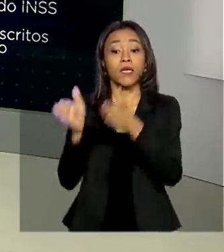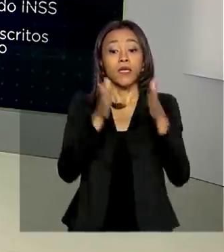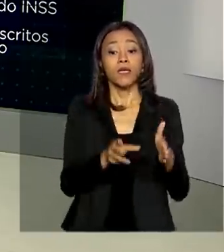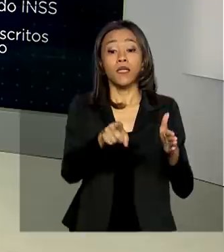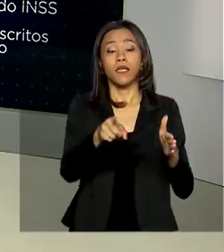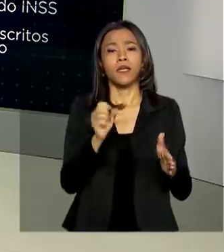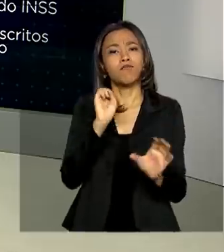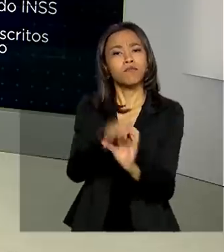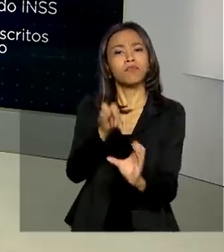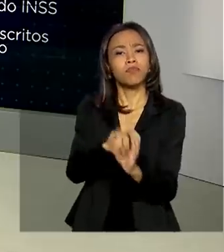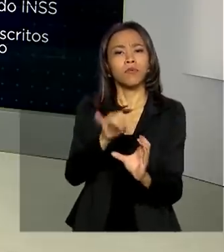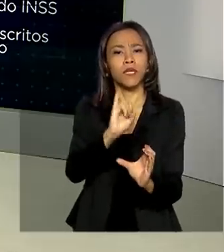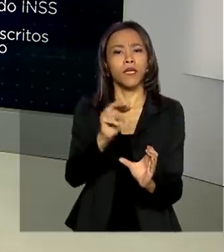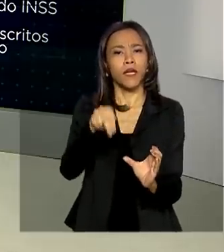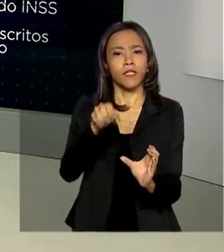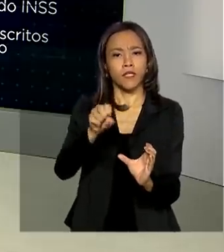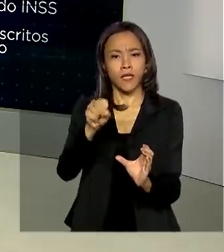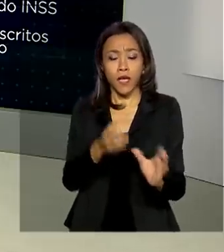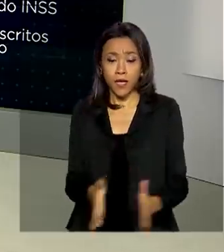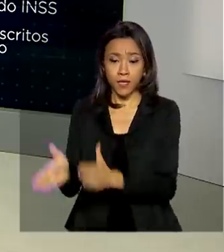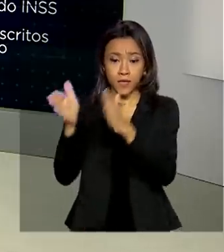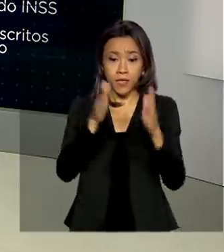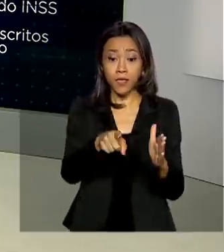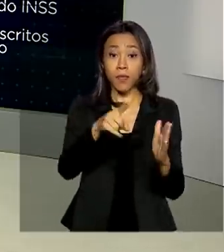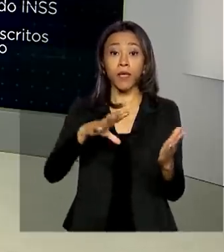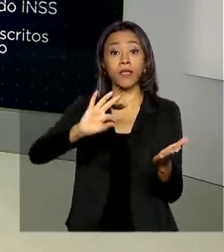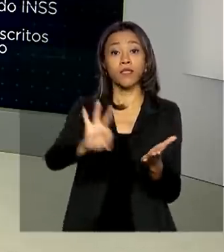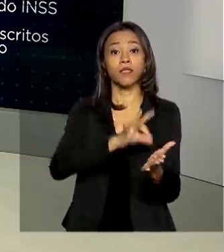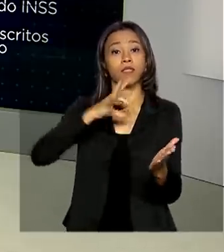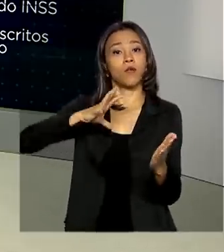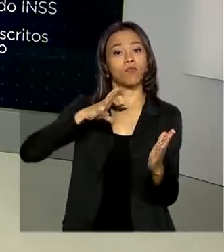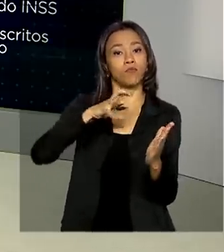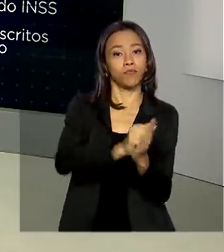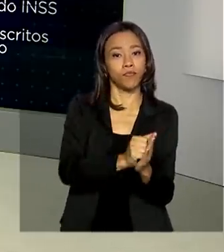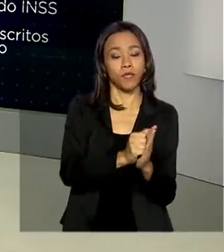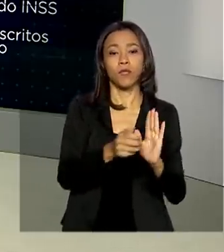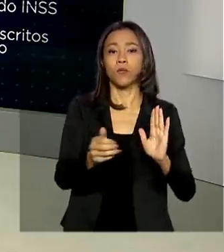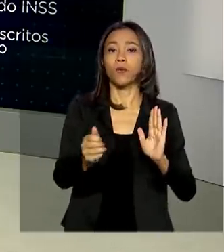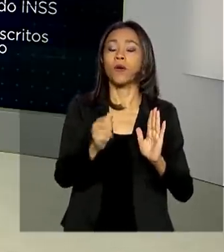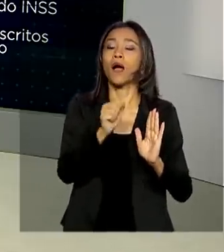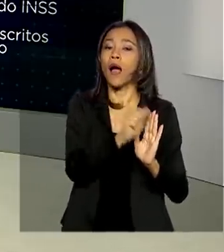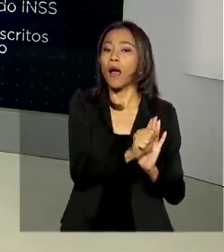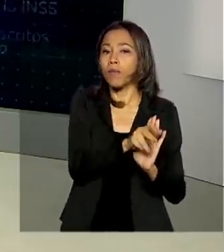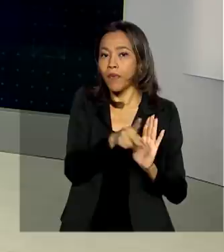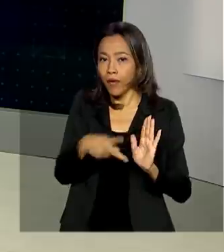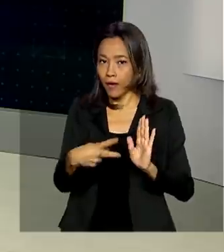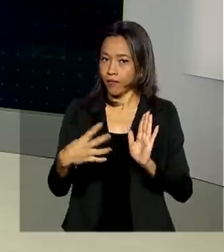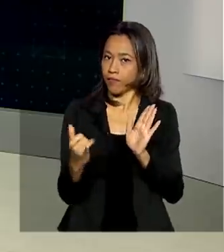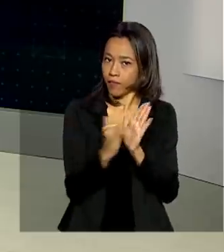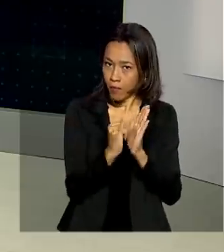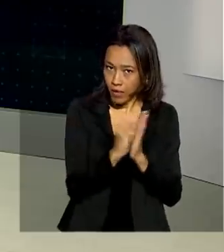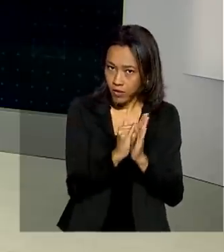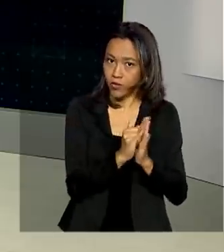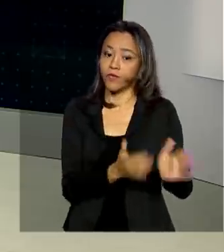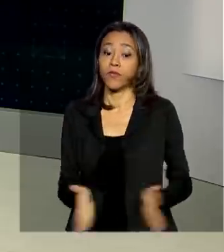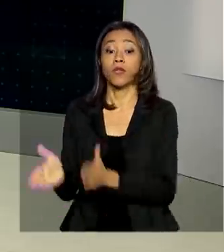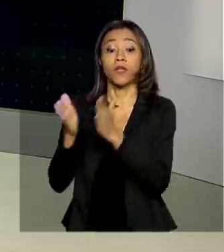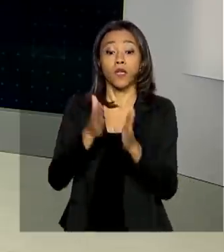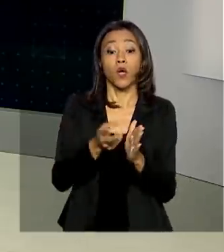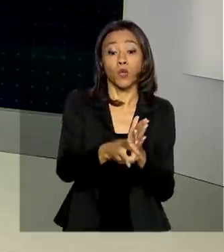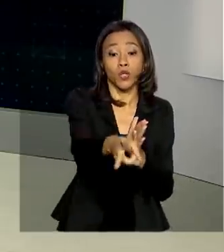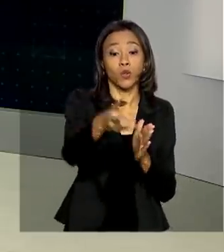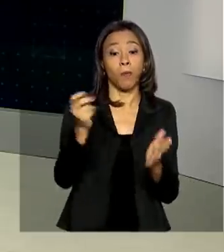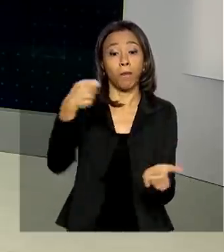e informais que se inscreveram aí no aplicativo da Caixa, no aplicativo auxílio. O calendário de pagamento segue nos dias também